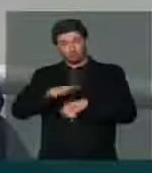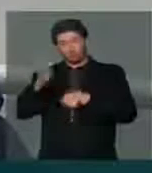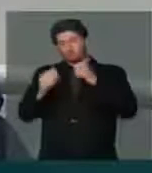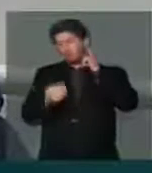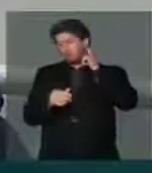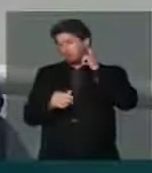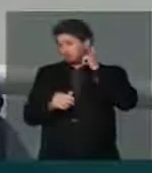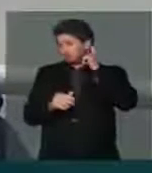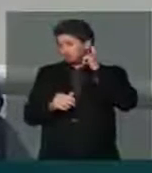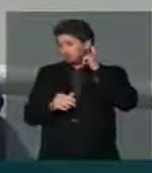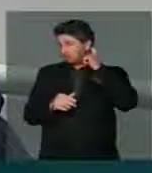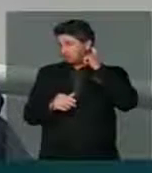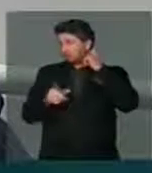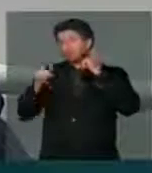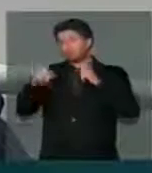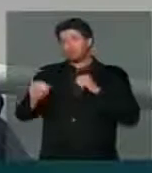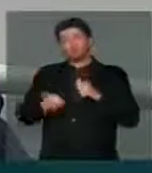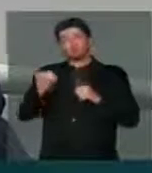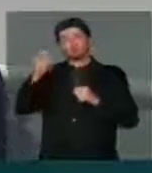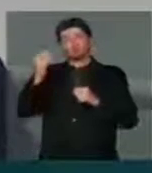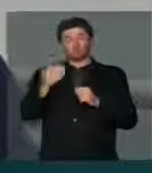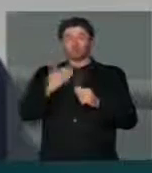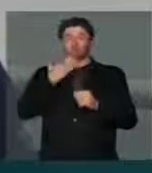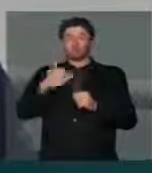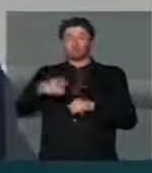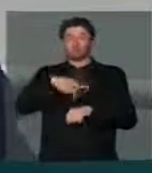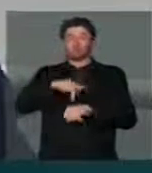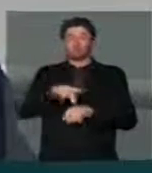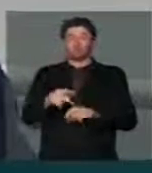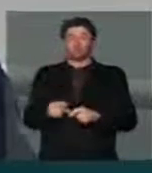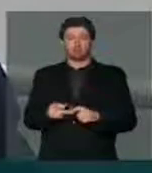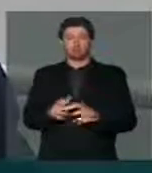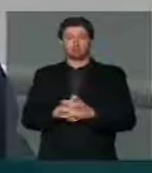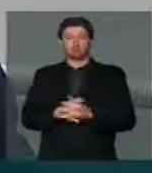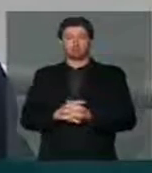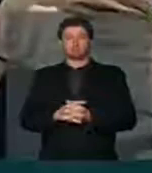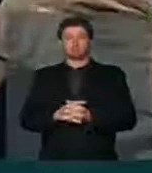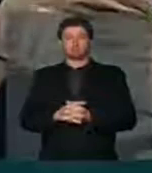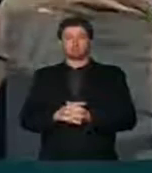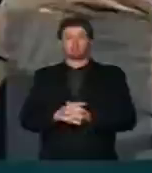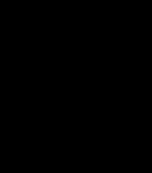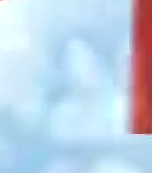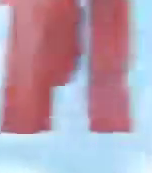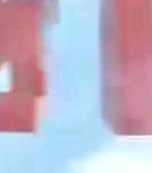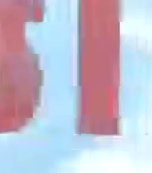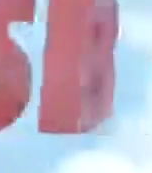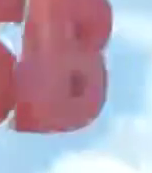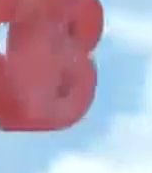Acho que essa é uma agenda muito relevante para o país. Obrigado, presidente. Tchau, tchau.